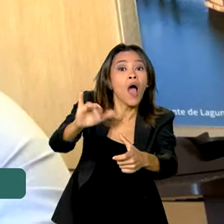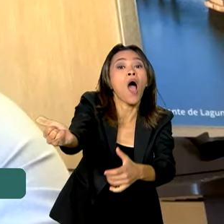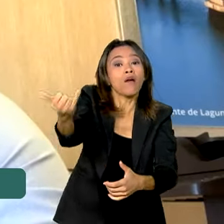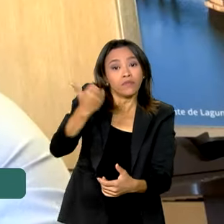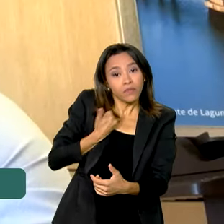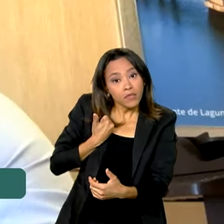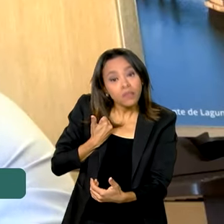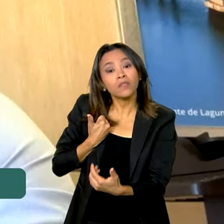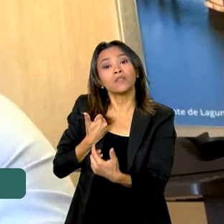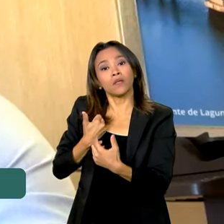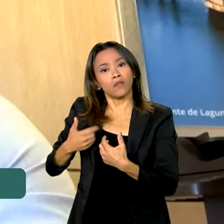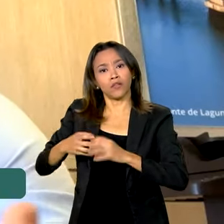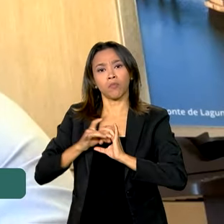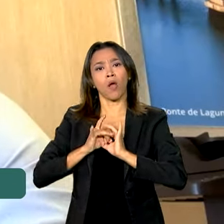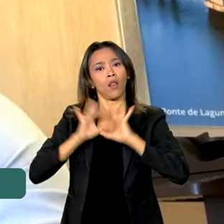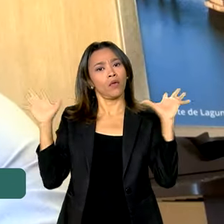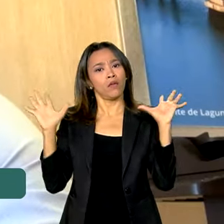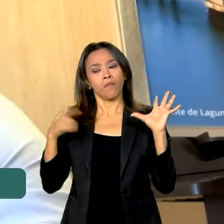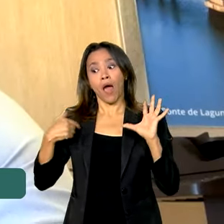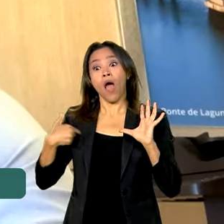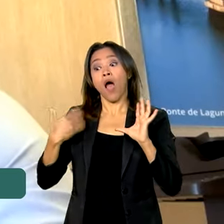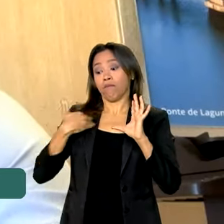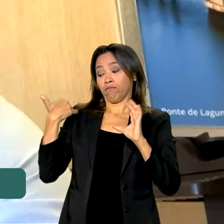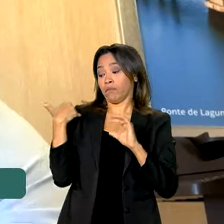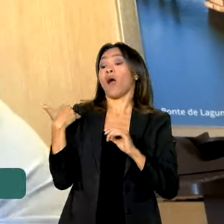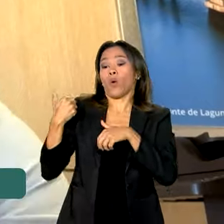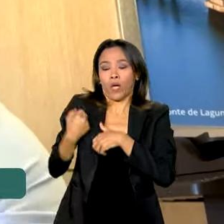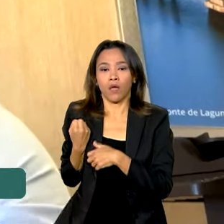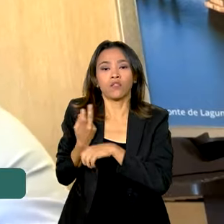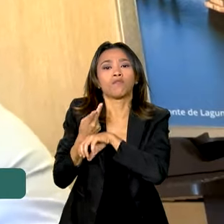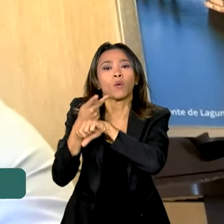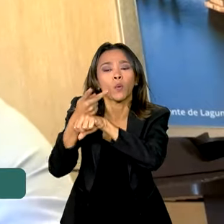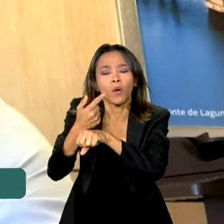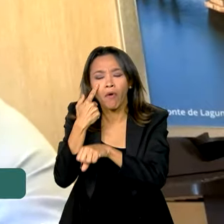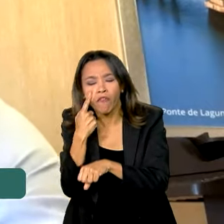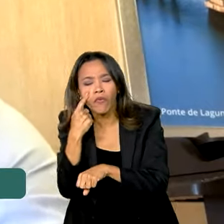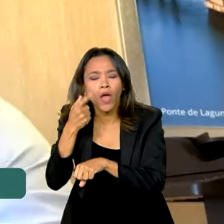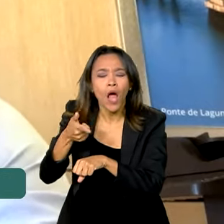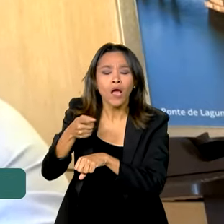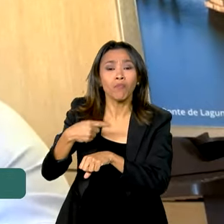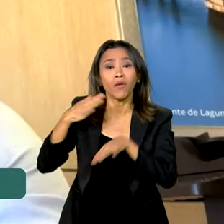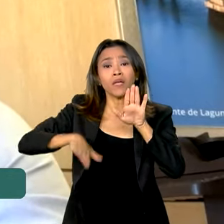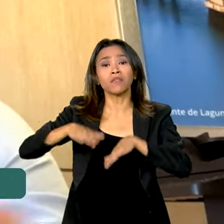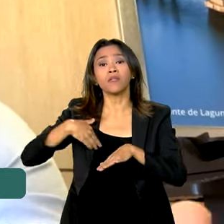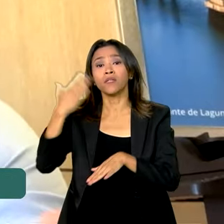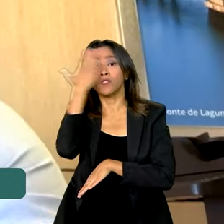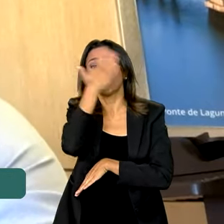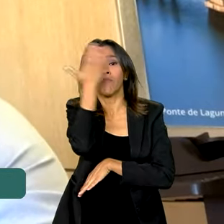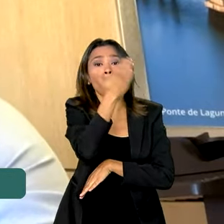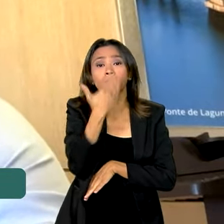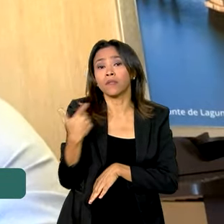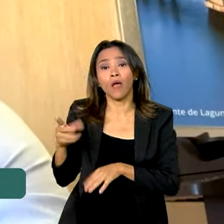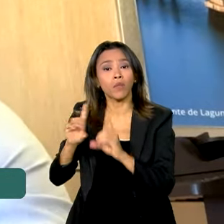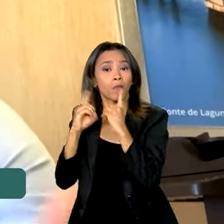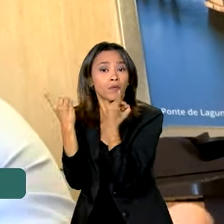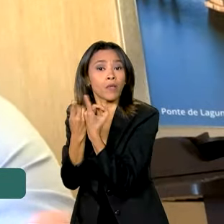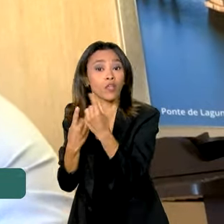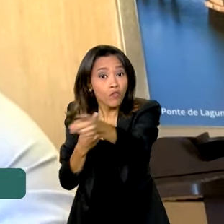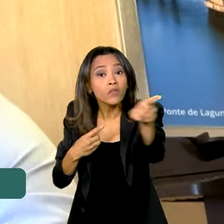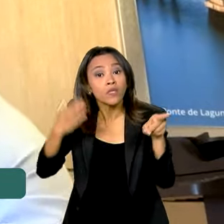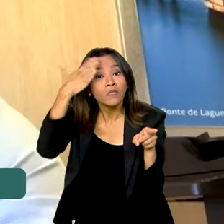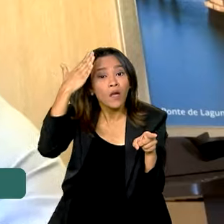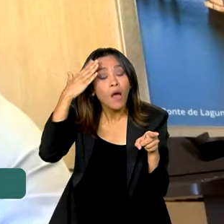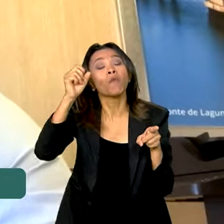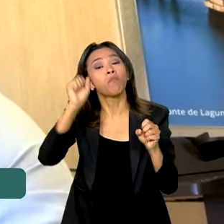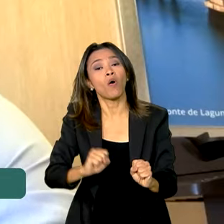aberto com seus canais, para ir lá, para a gente dar uma olhada. Às vezes, a gente passando, talvez não perceba em algum ponto que o usuário tem esse sentimento, a gente mais se